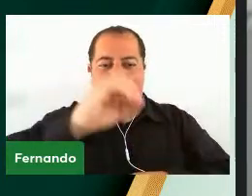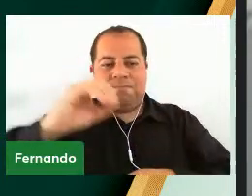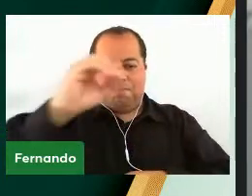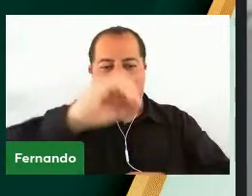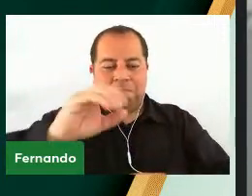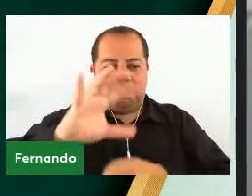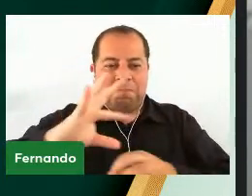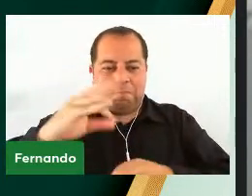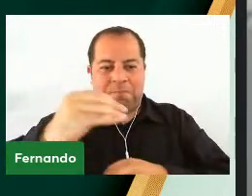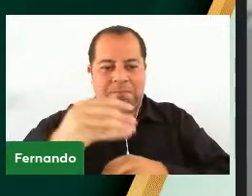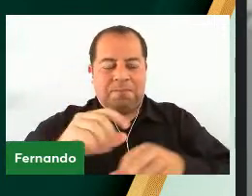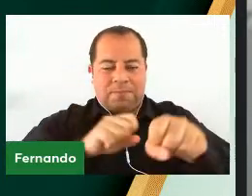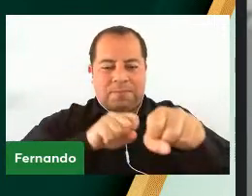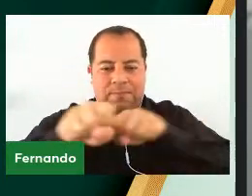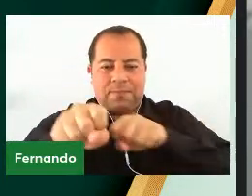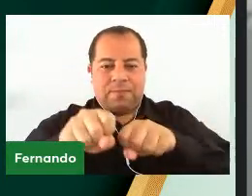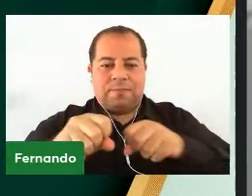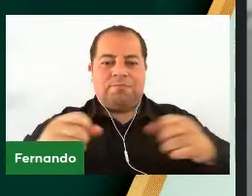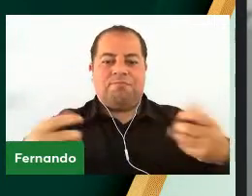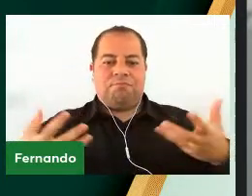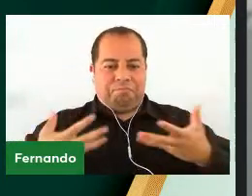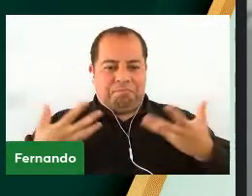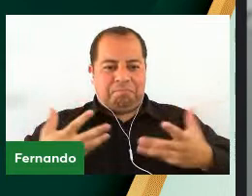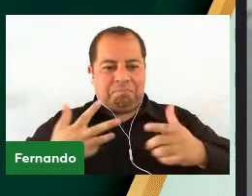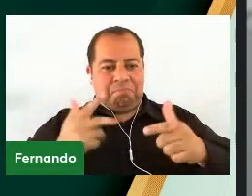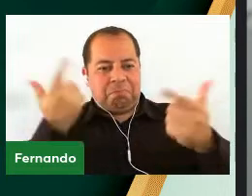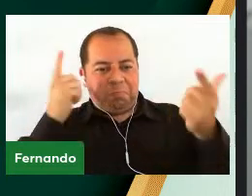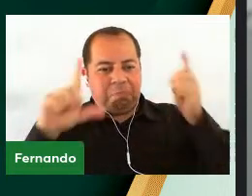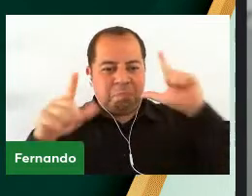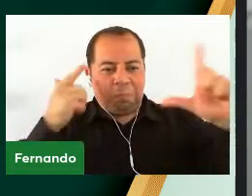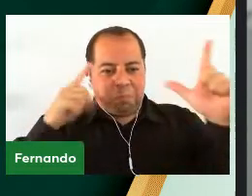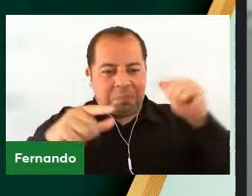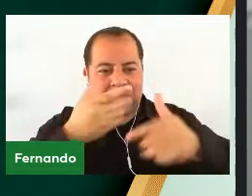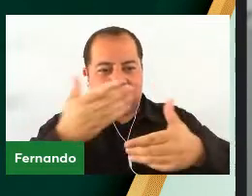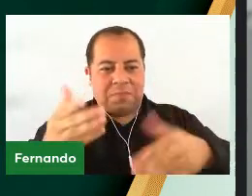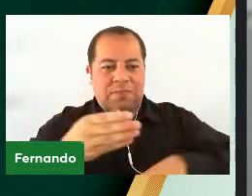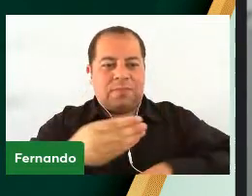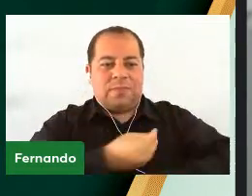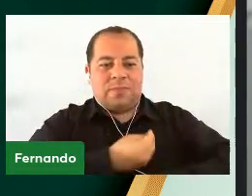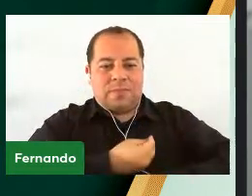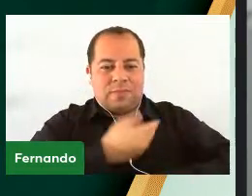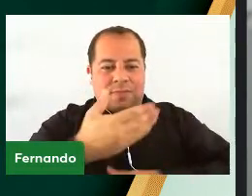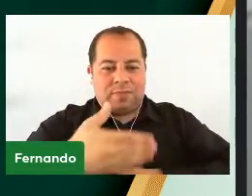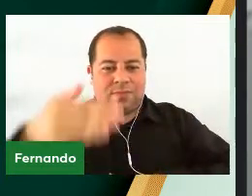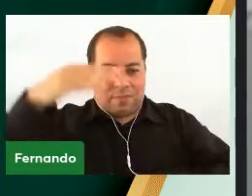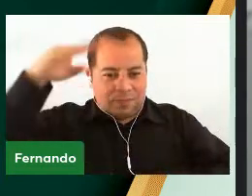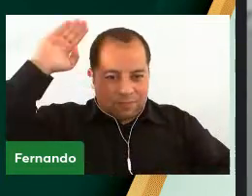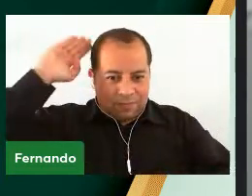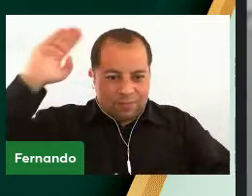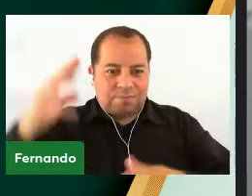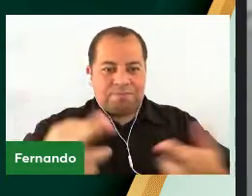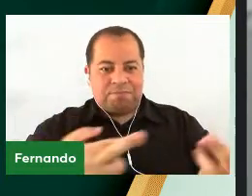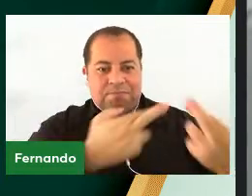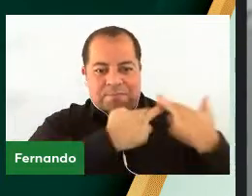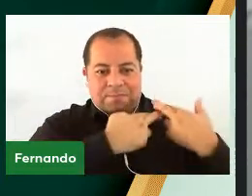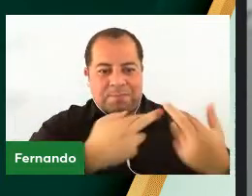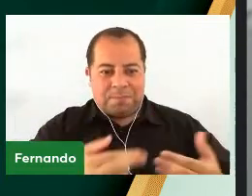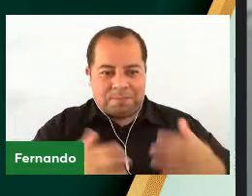formandos. Tenho muito sucesso na vida acadêmica e com muita responsabilidade também. Parabéns.